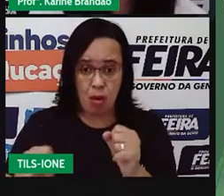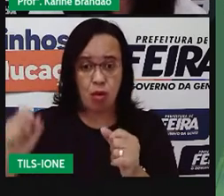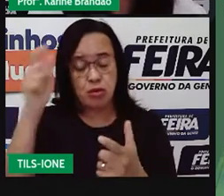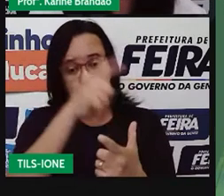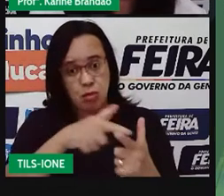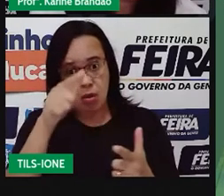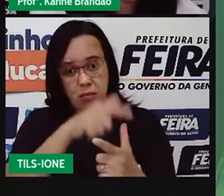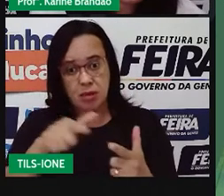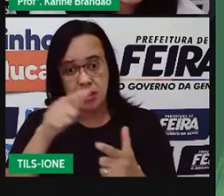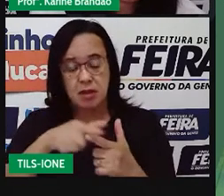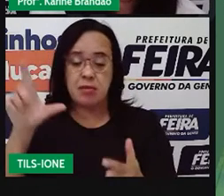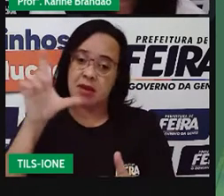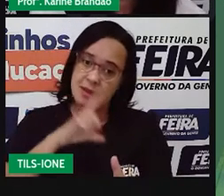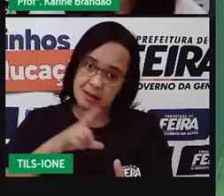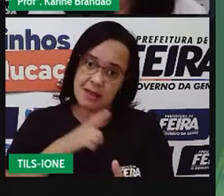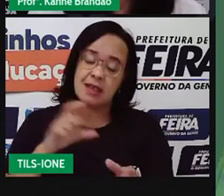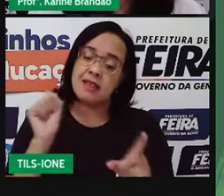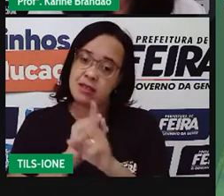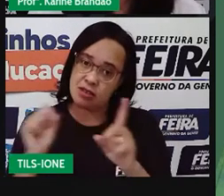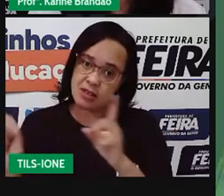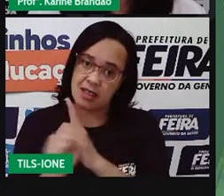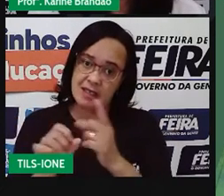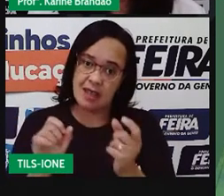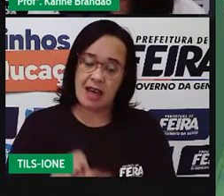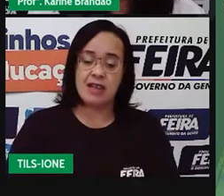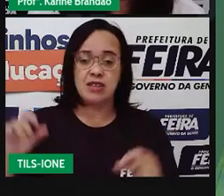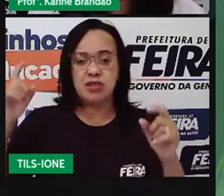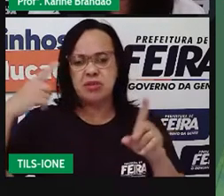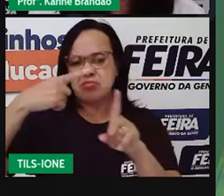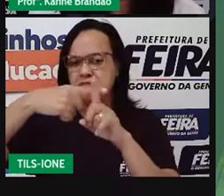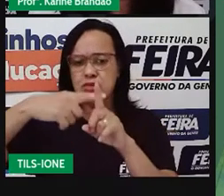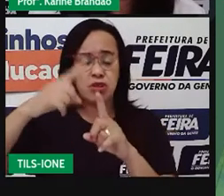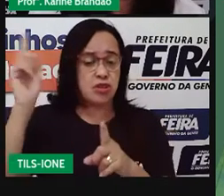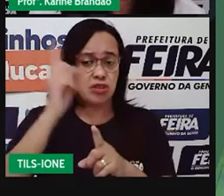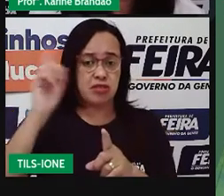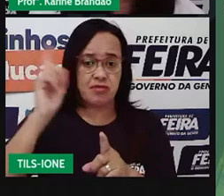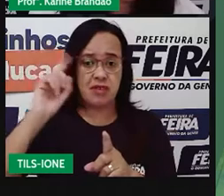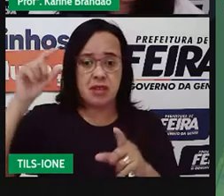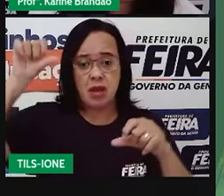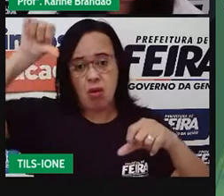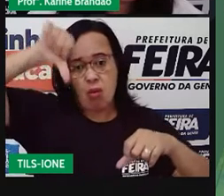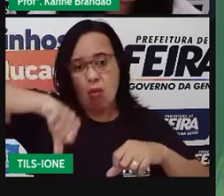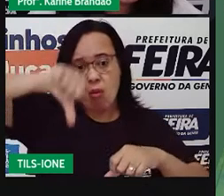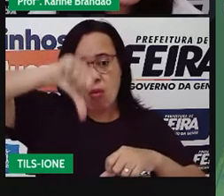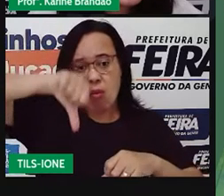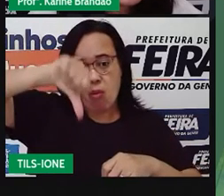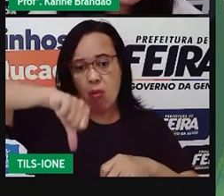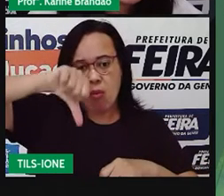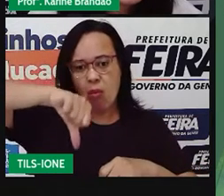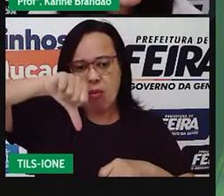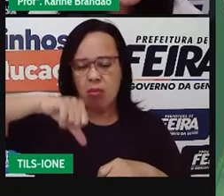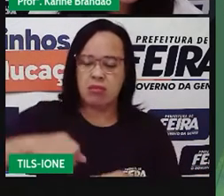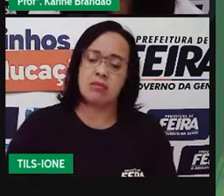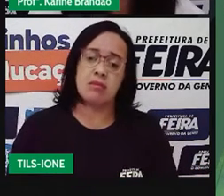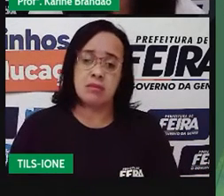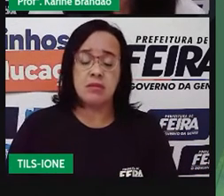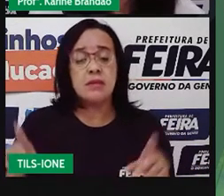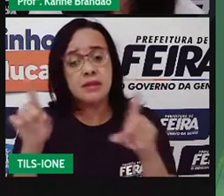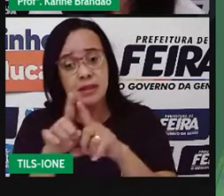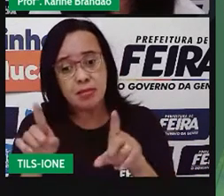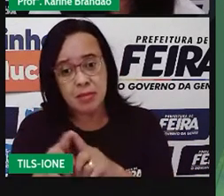certo? Negativamente. E a gente observa aqui também o quê? Uma relação ecológica desarmônica. Por quê?